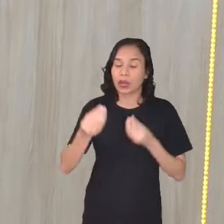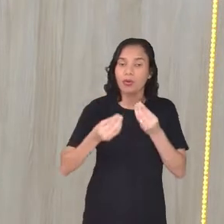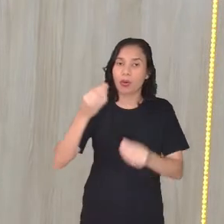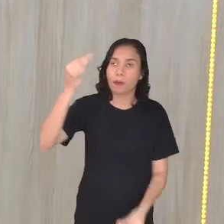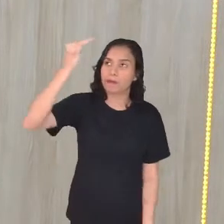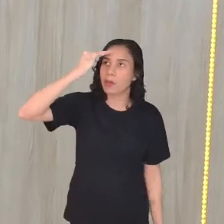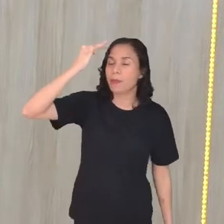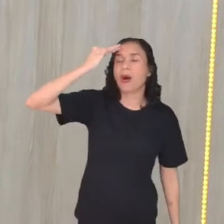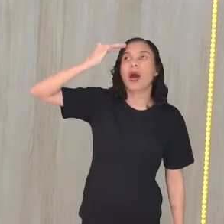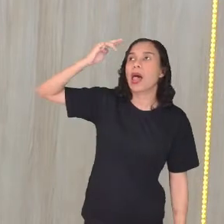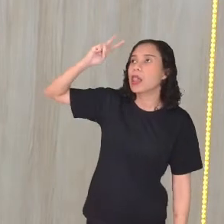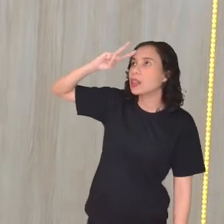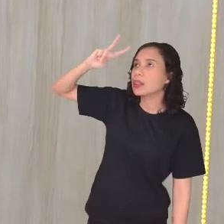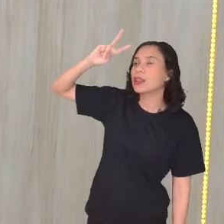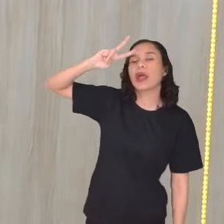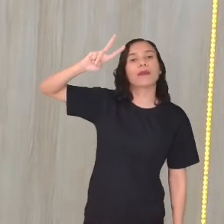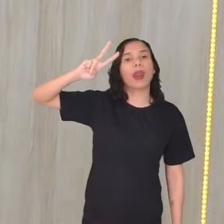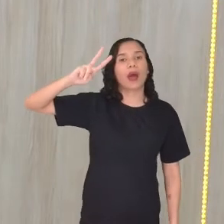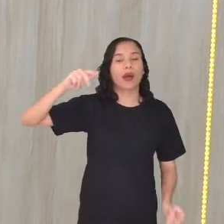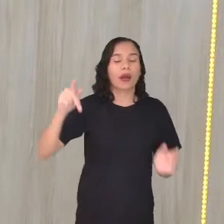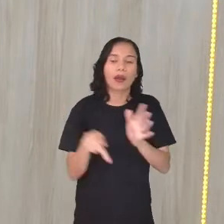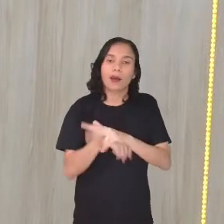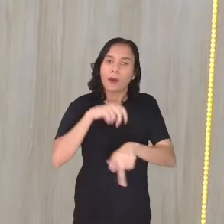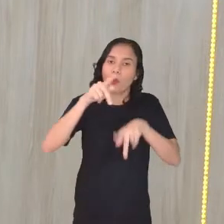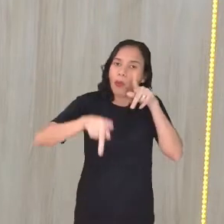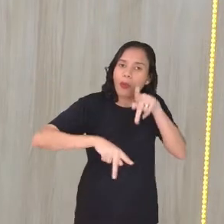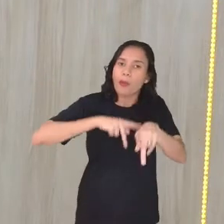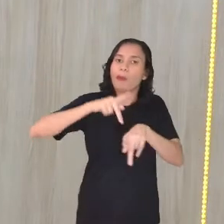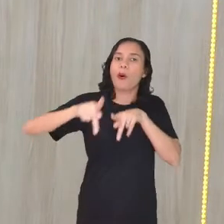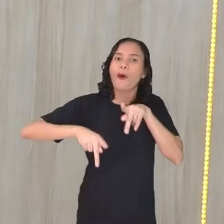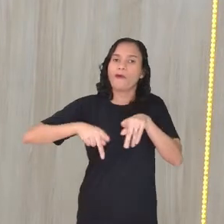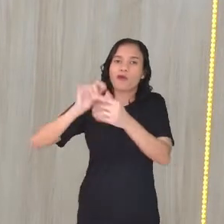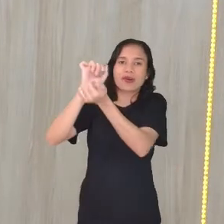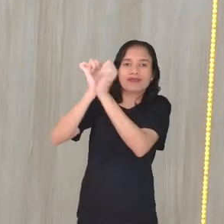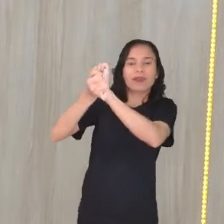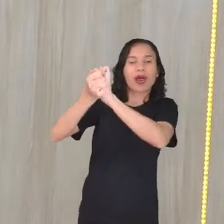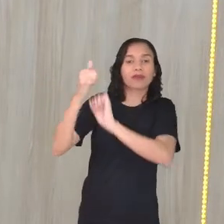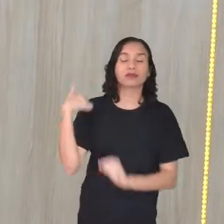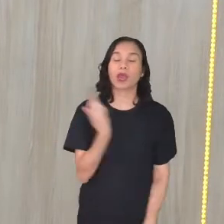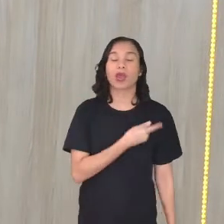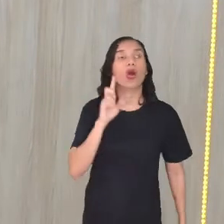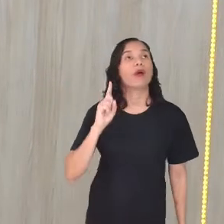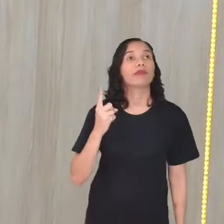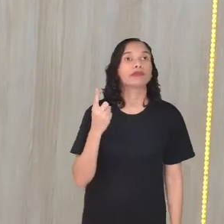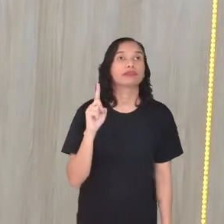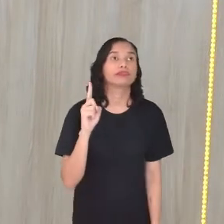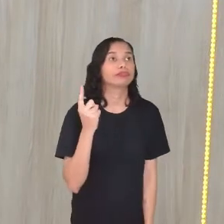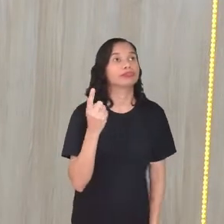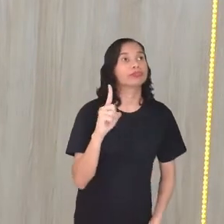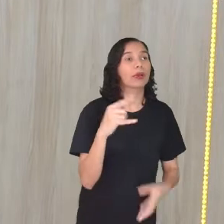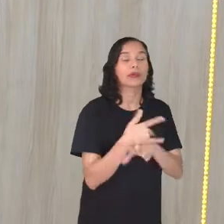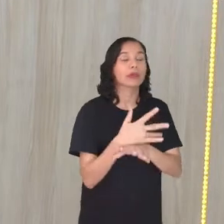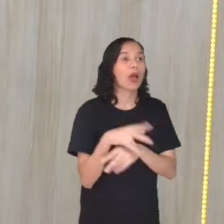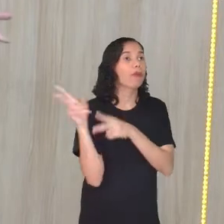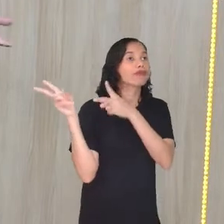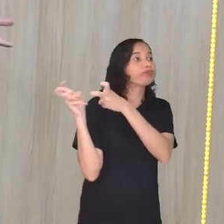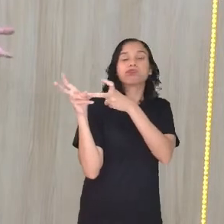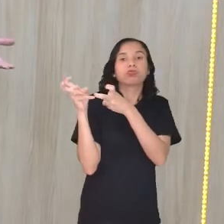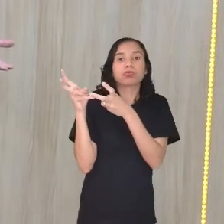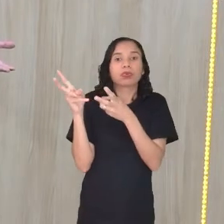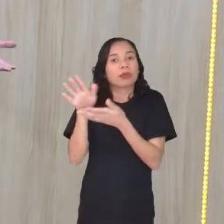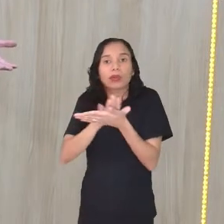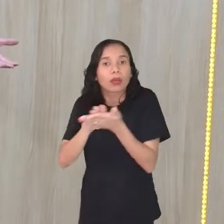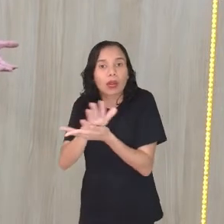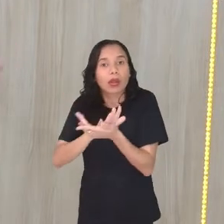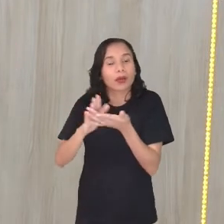desses povos, né? Que muitas vezes a gente passa por ele no centro da cidade e nem se dá conta,